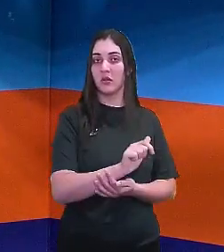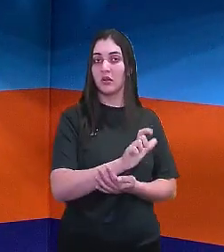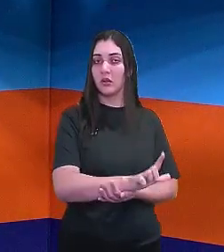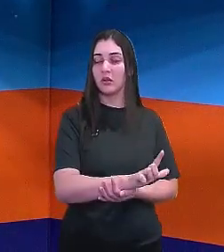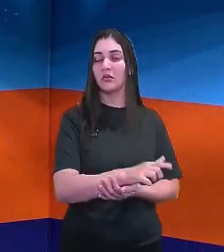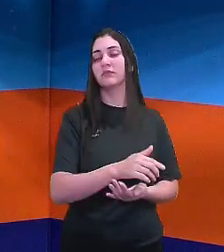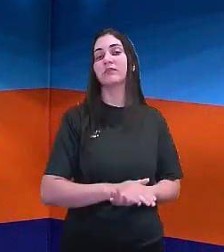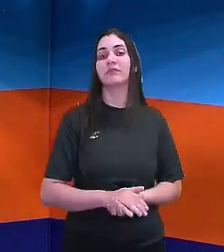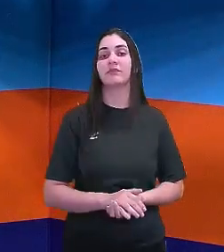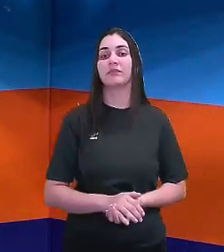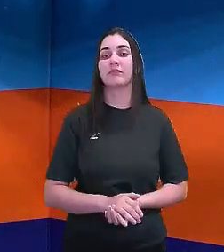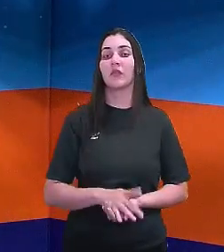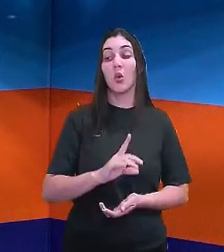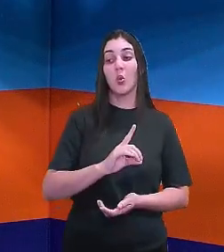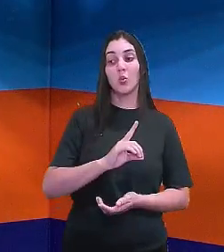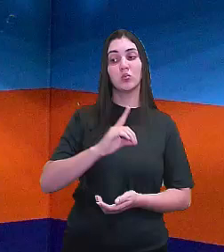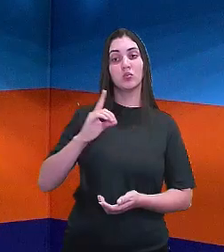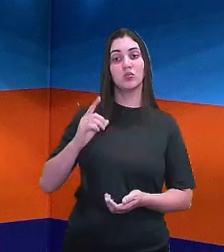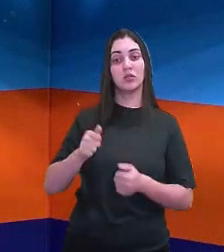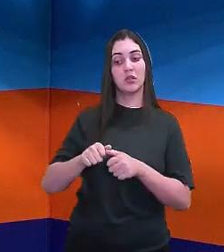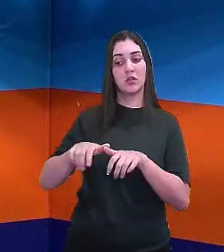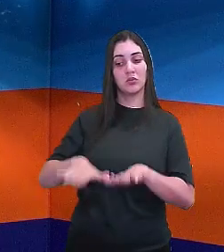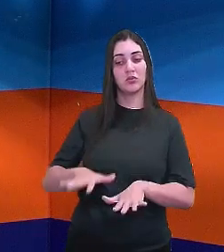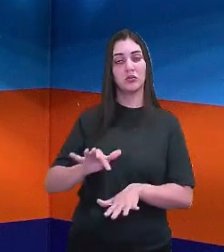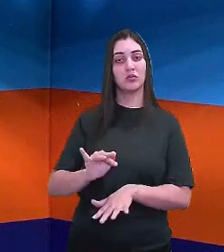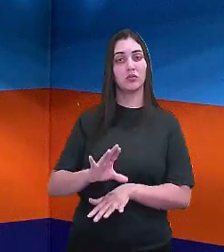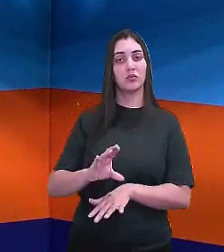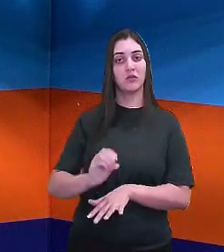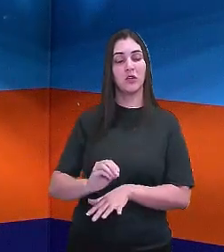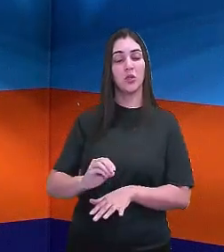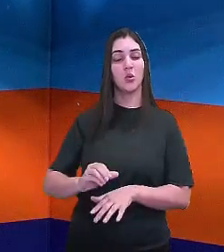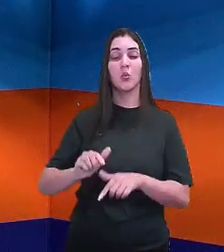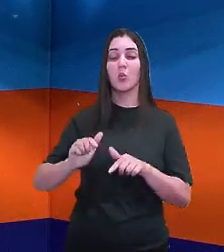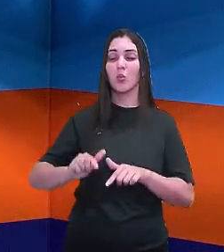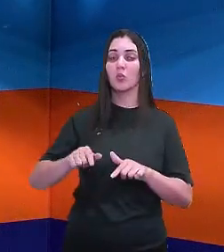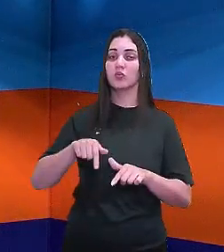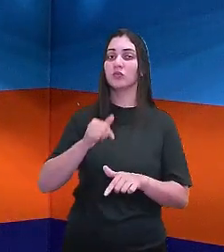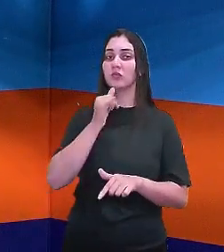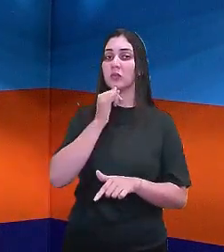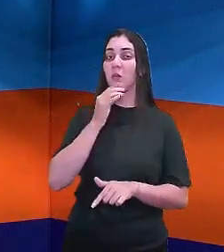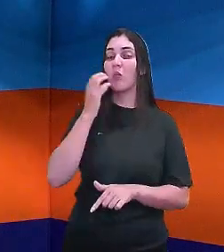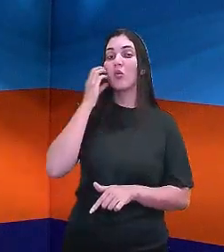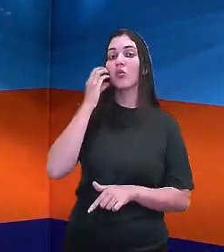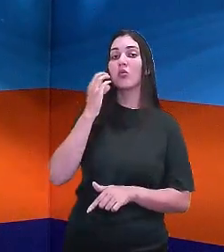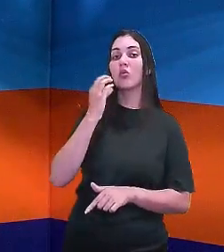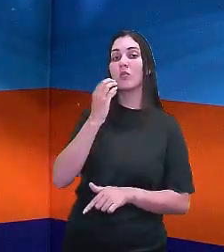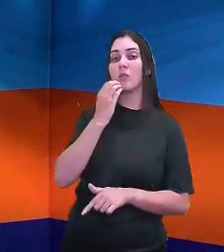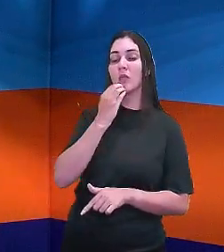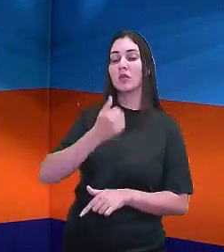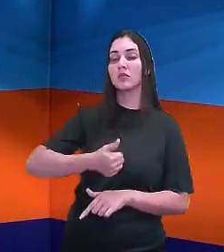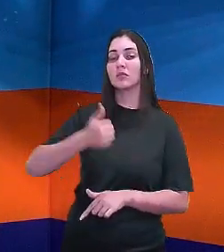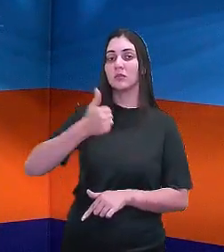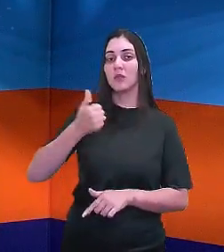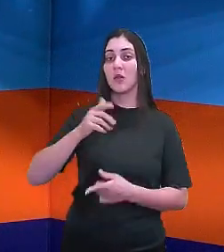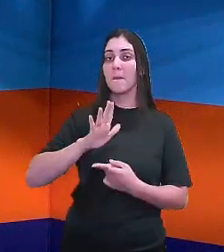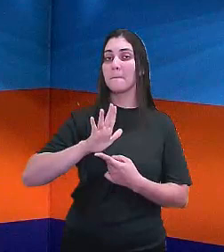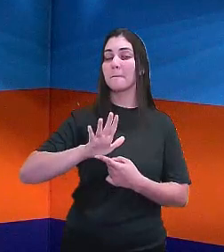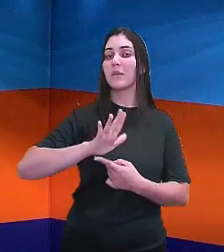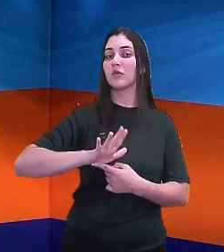o Dia do Fico, onde o Dom Pedro I rebelou-se e